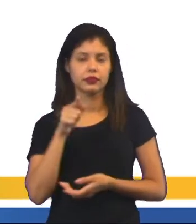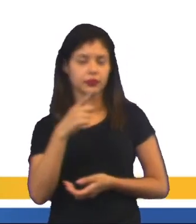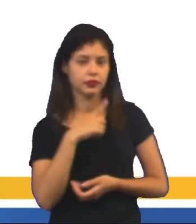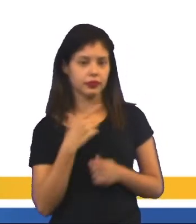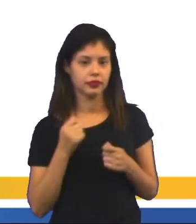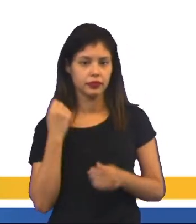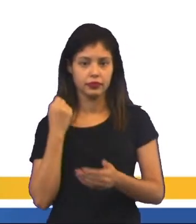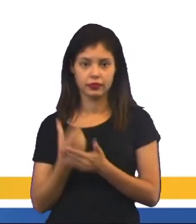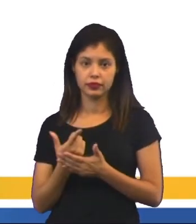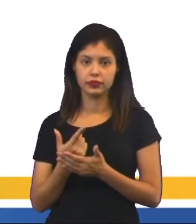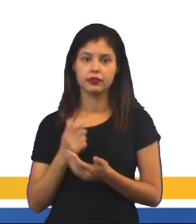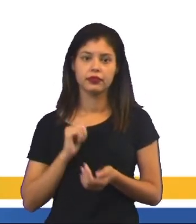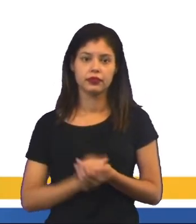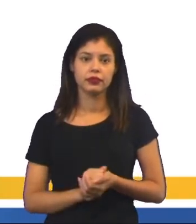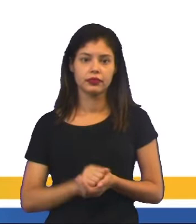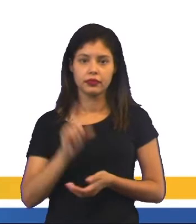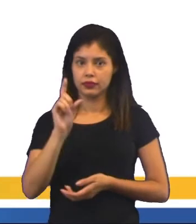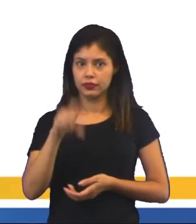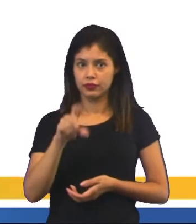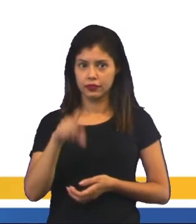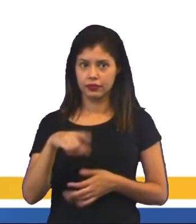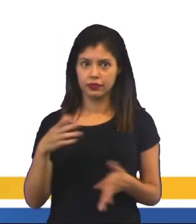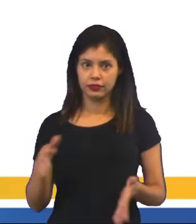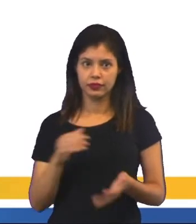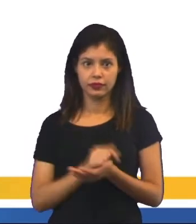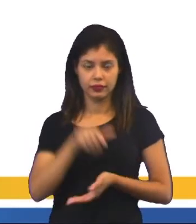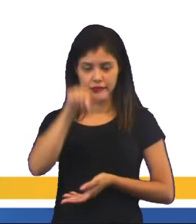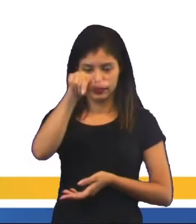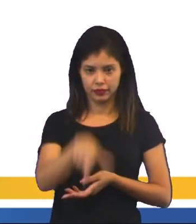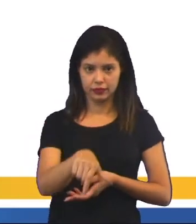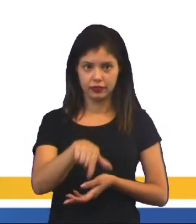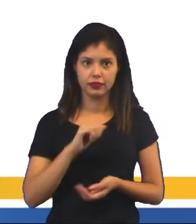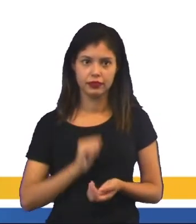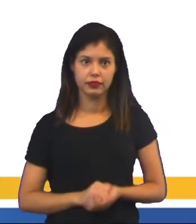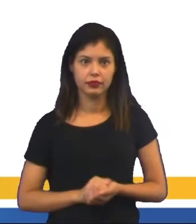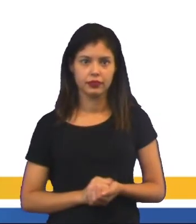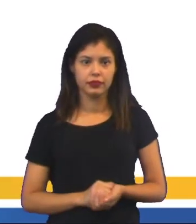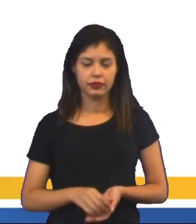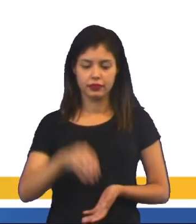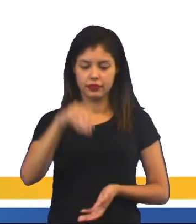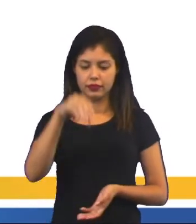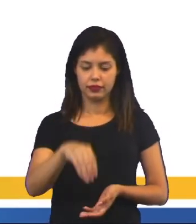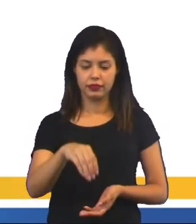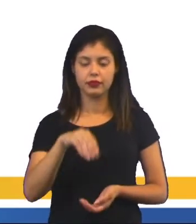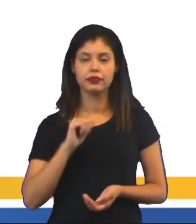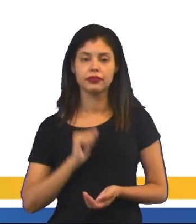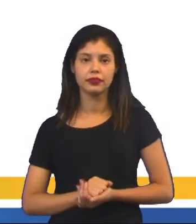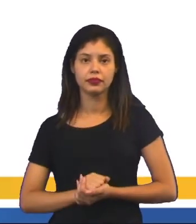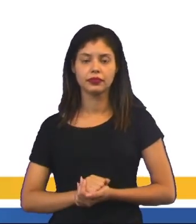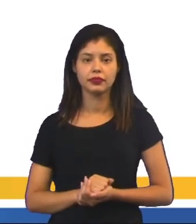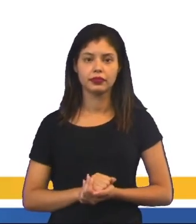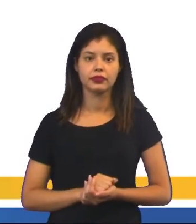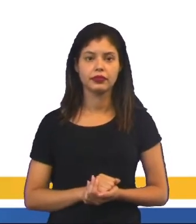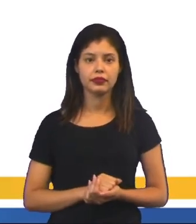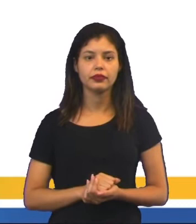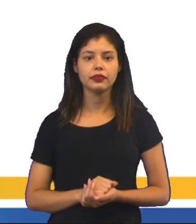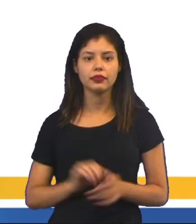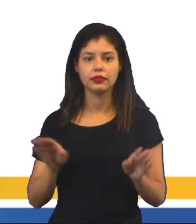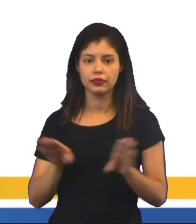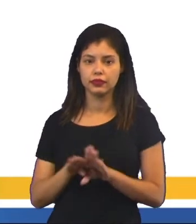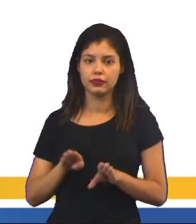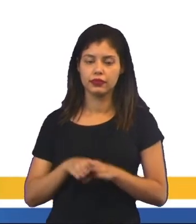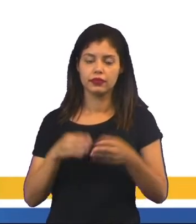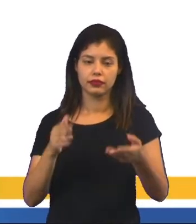você tinha que comprar um cartucho. Olha, gente, era um cartucho, ali onde tem uma vagazinha para fazer o encaixe do